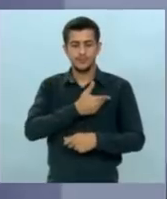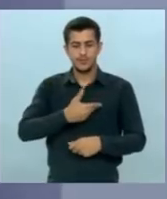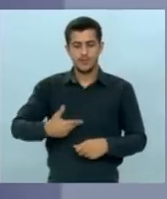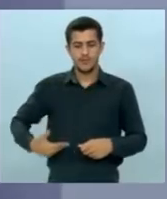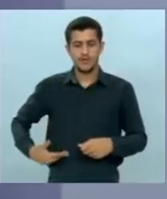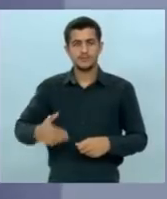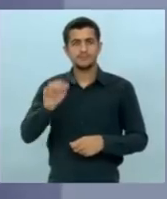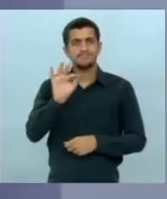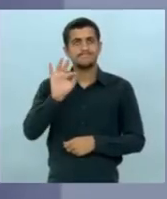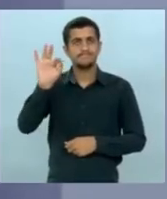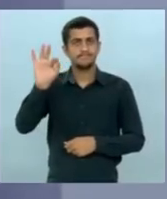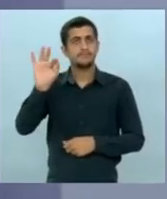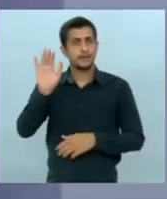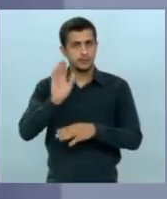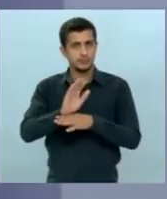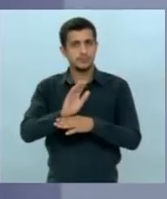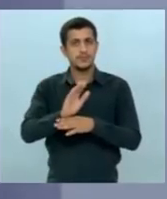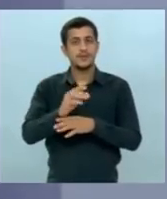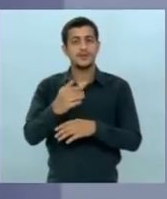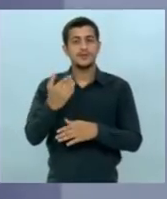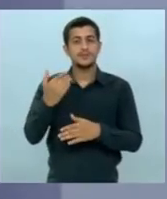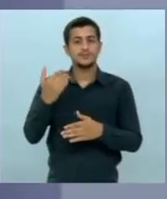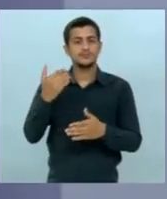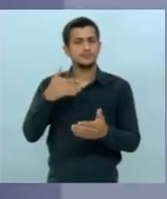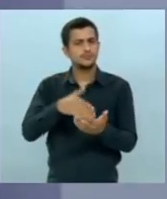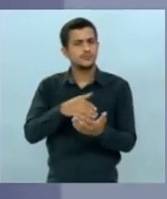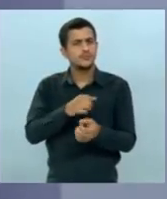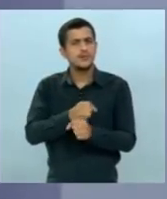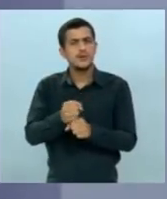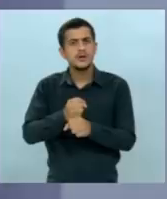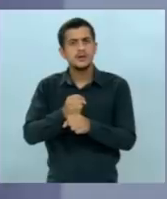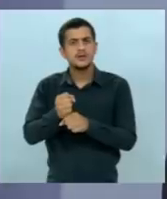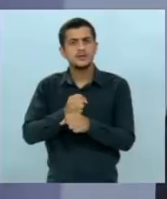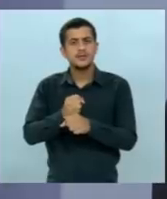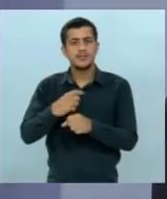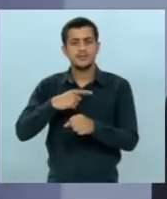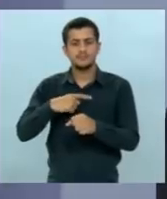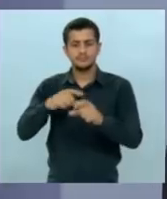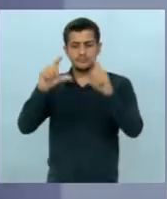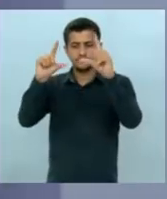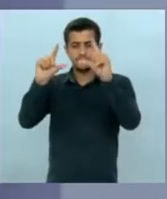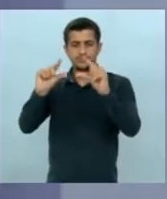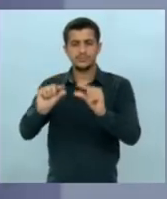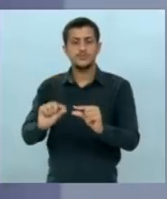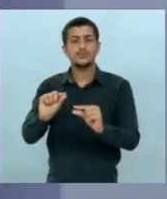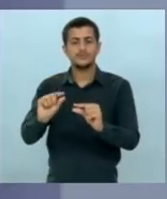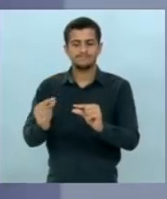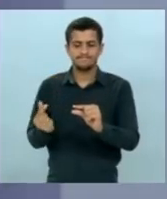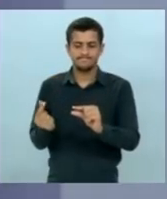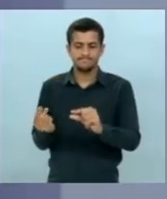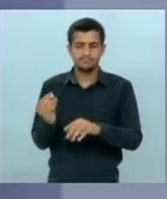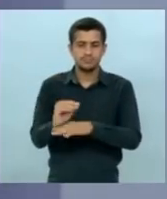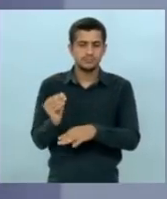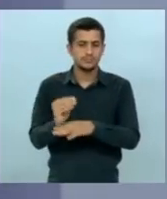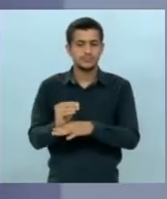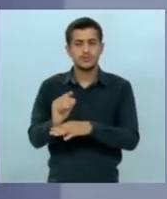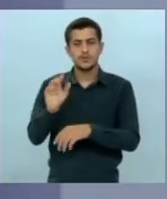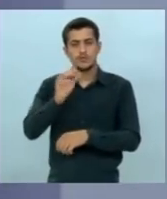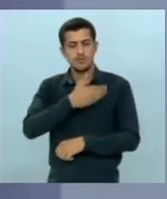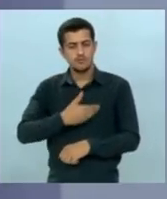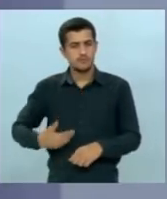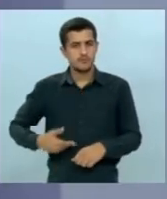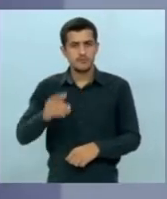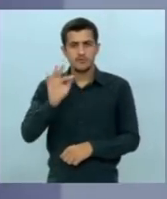e nos últimos anos nós tivemos uma diminuição enorme do volume de investimentos por parte do governo